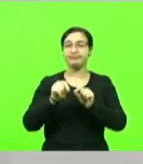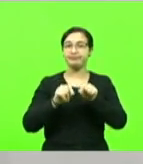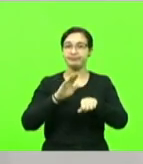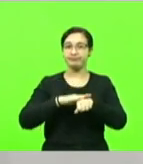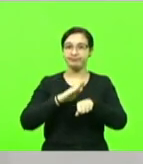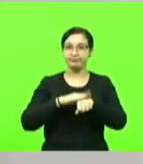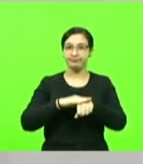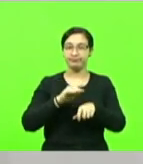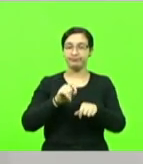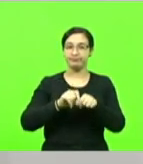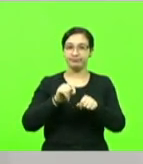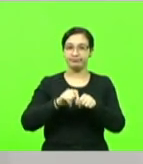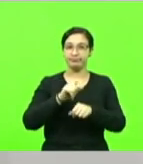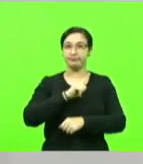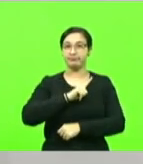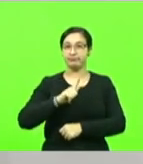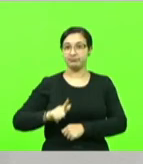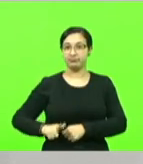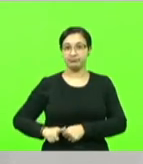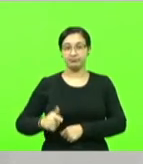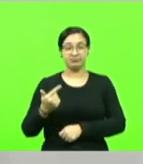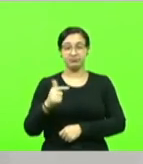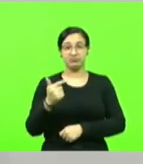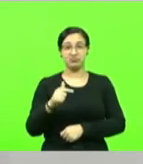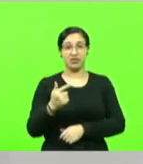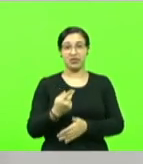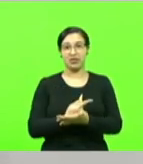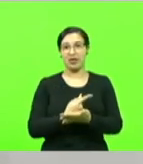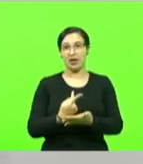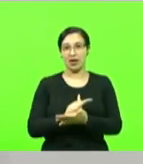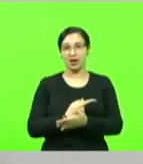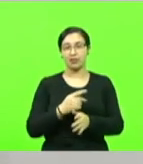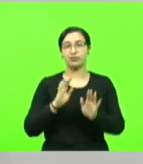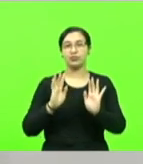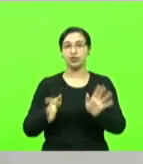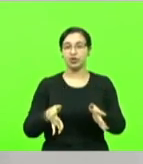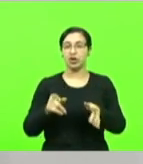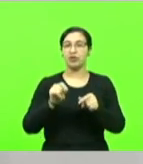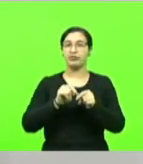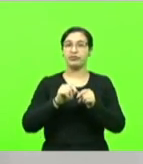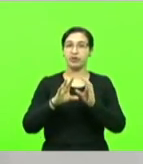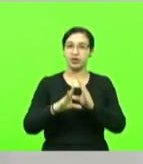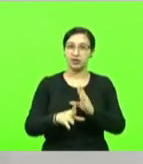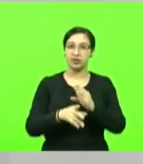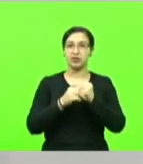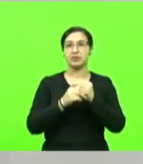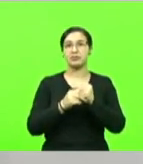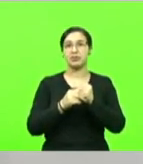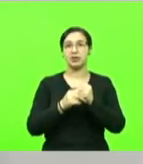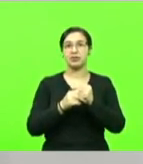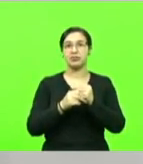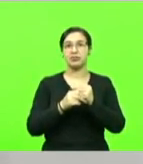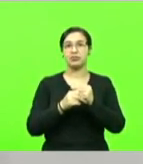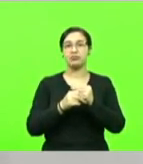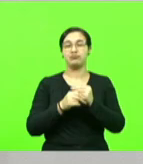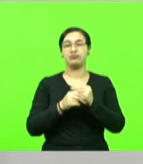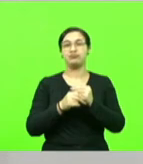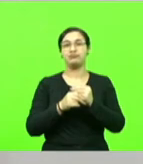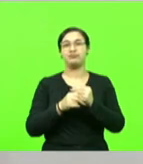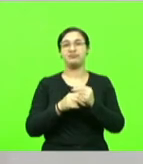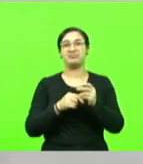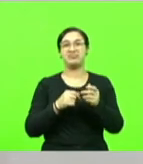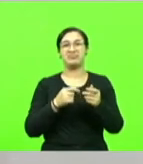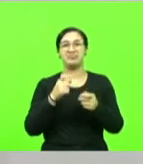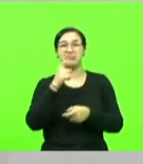essa casa. Não tem vício de origem. Nós fizemos uma emenda, outra mentira. Mexe no orçamento. Mentira.